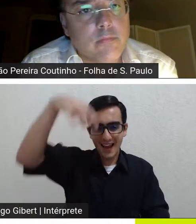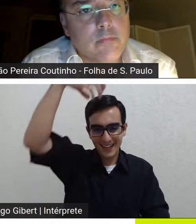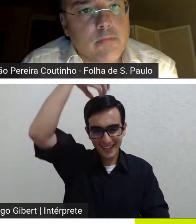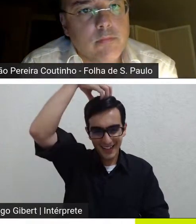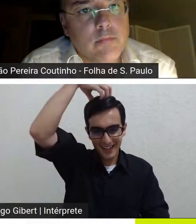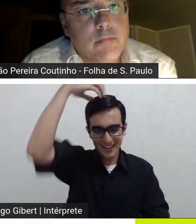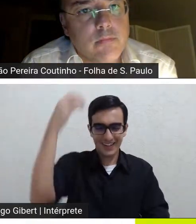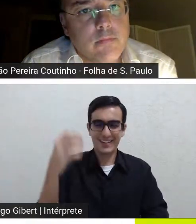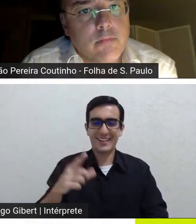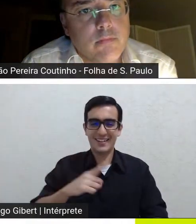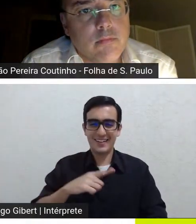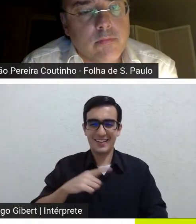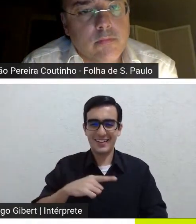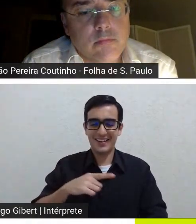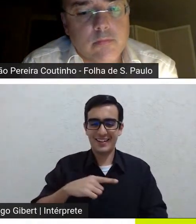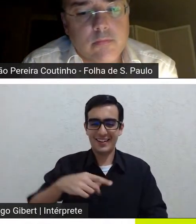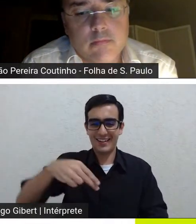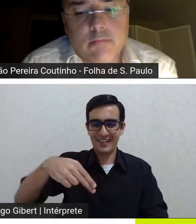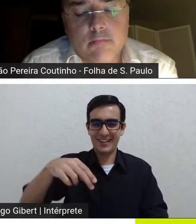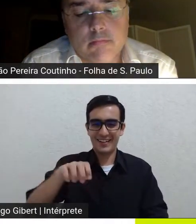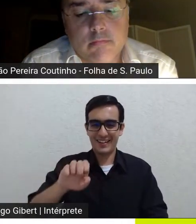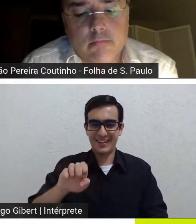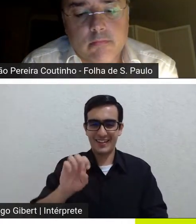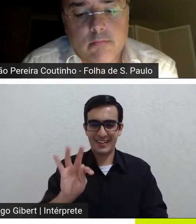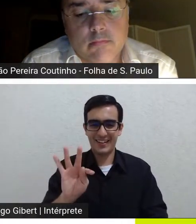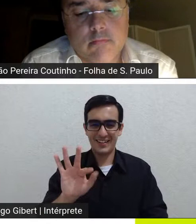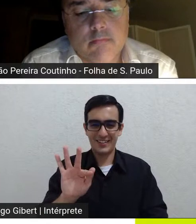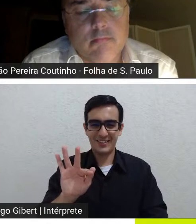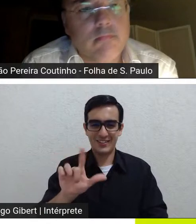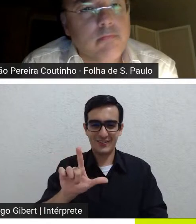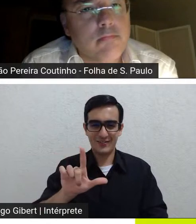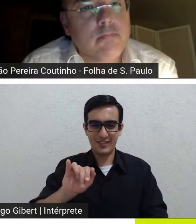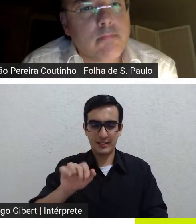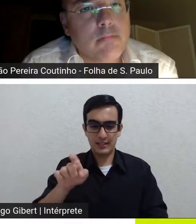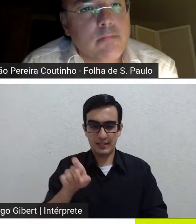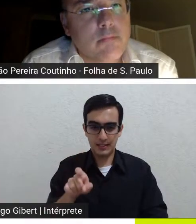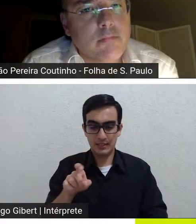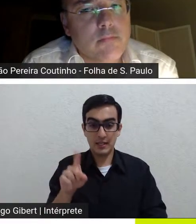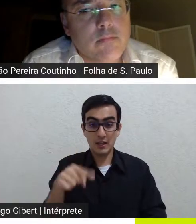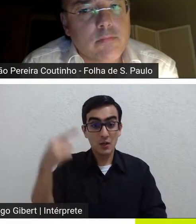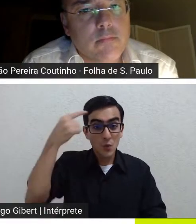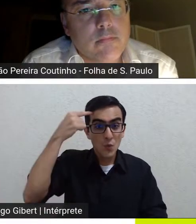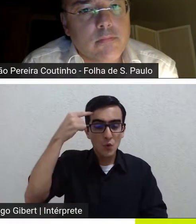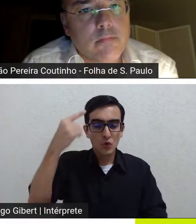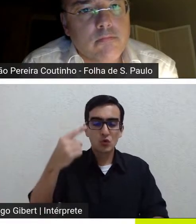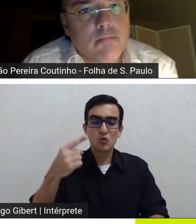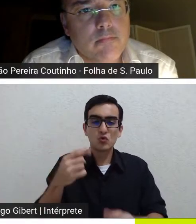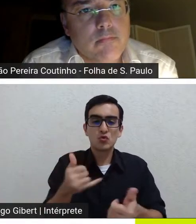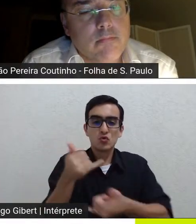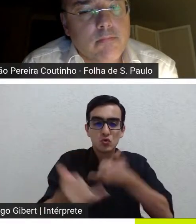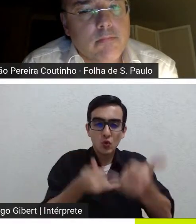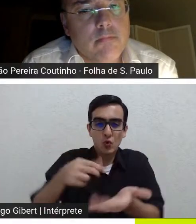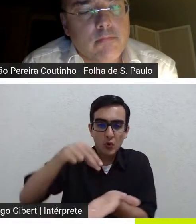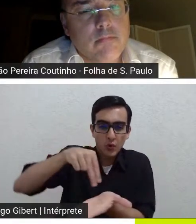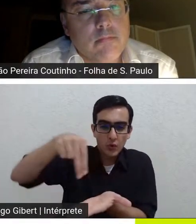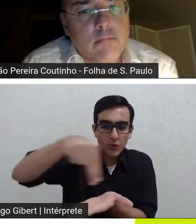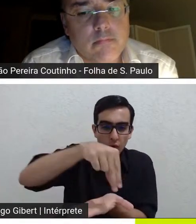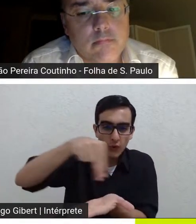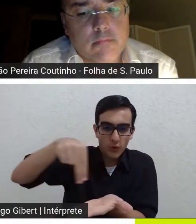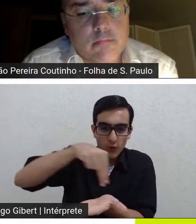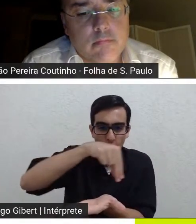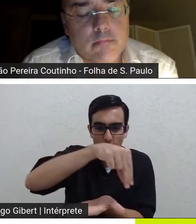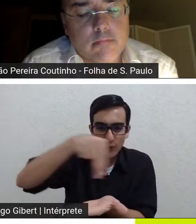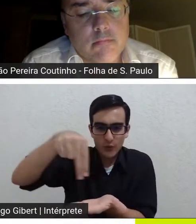nessa busca é compulsivo o jogo de xadrez para ela e também aquilo vai